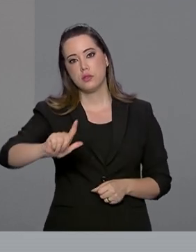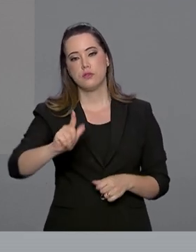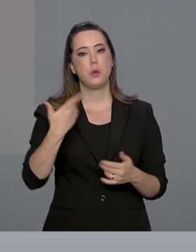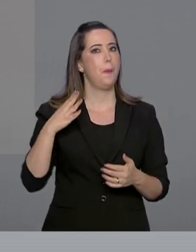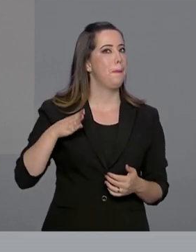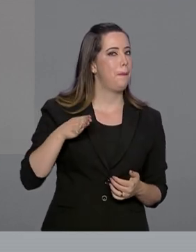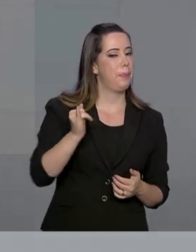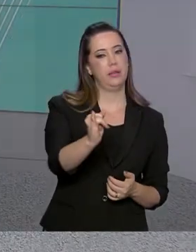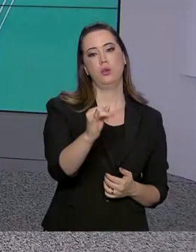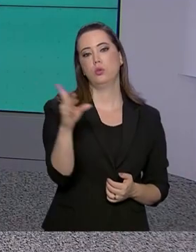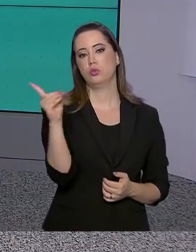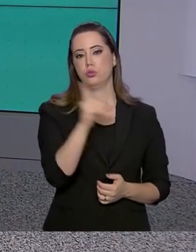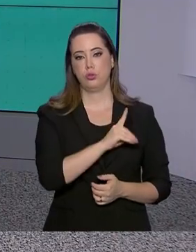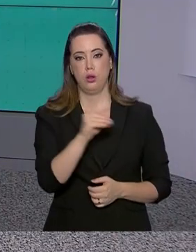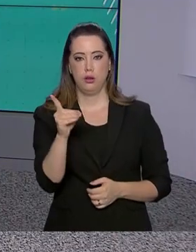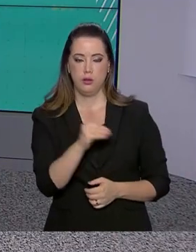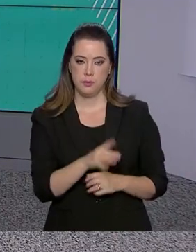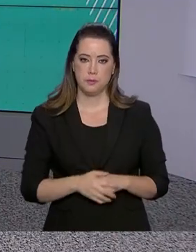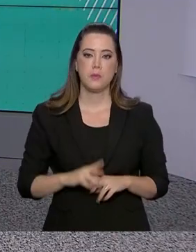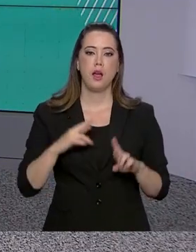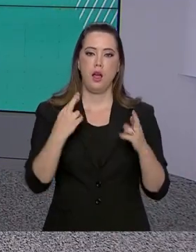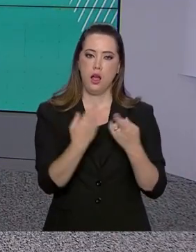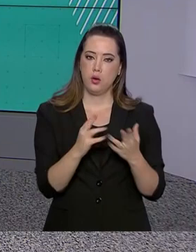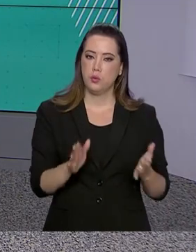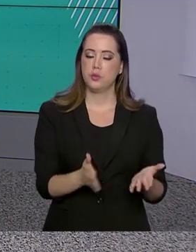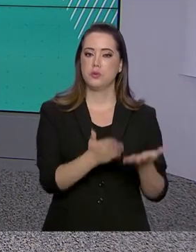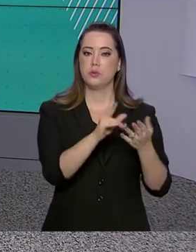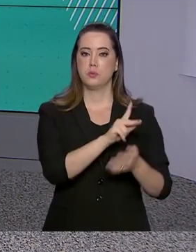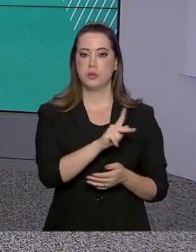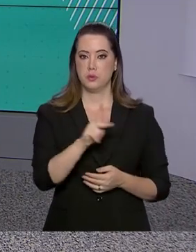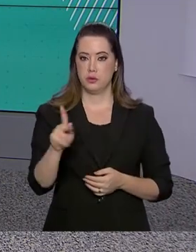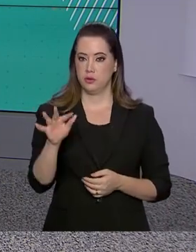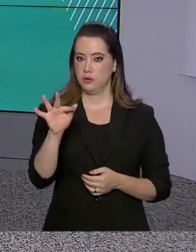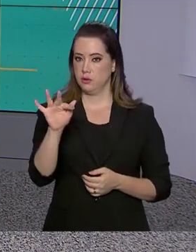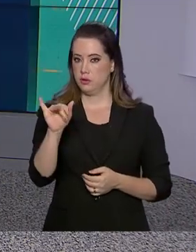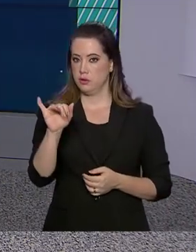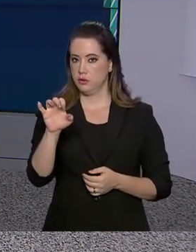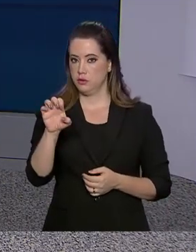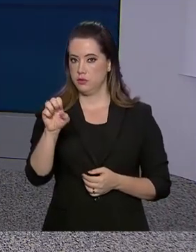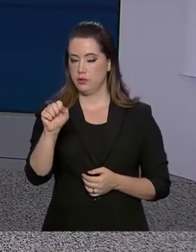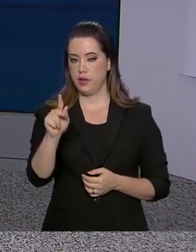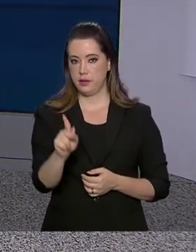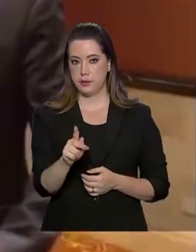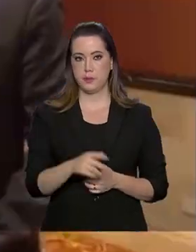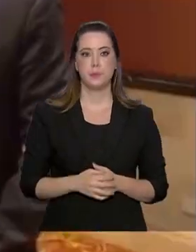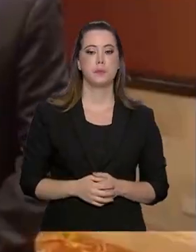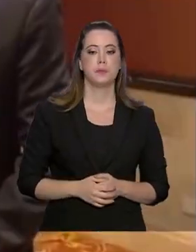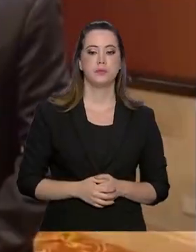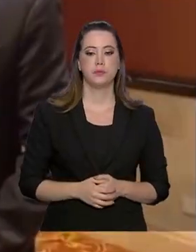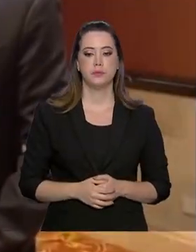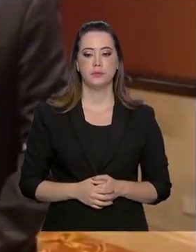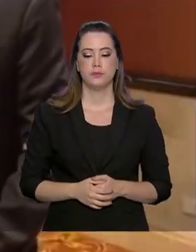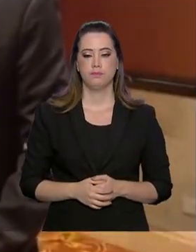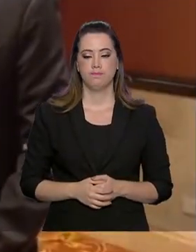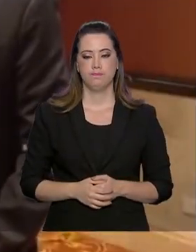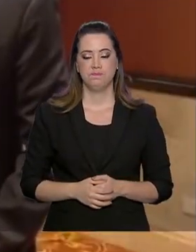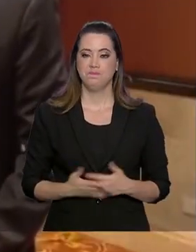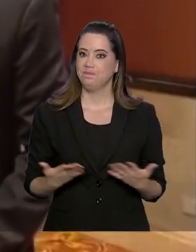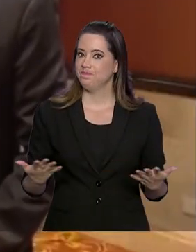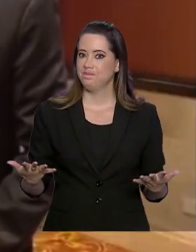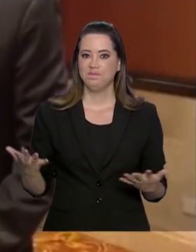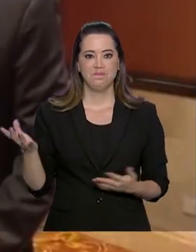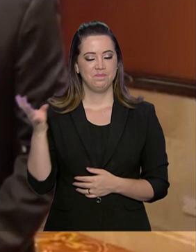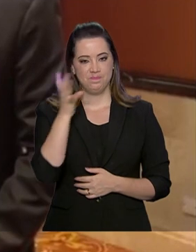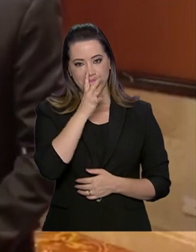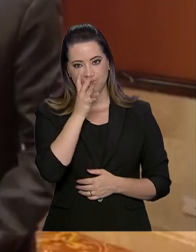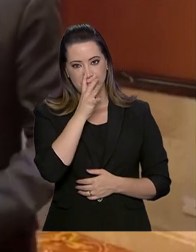bilhões de dólares. A reunião foi promovida pelo presidente da Fiesp, Paulo Skaff. É incrível o